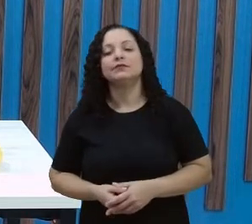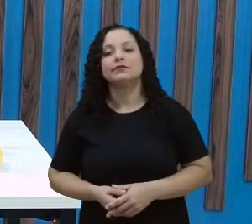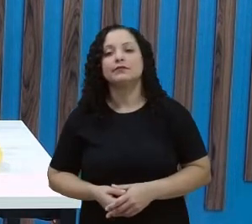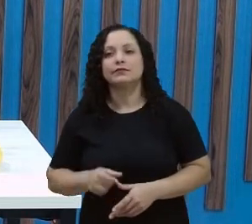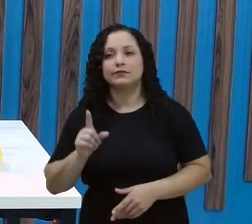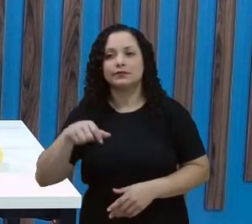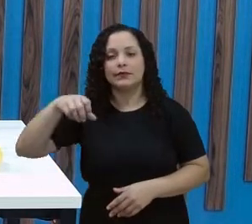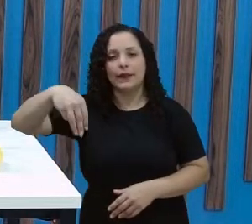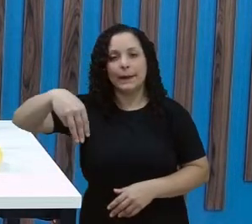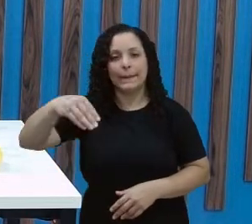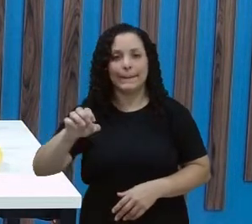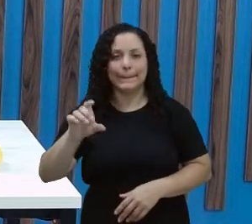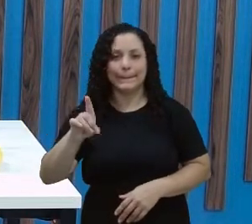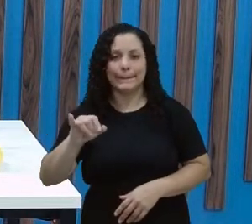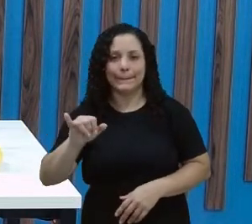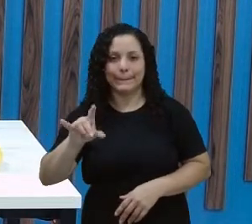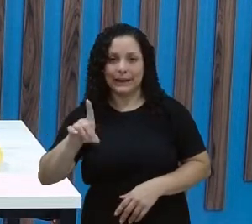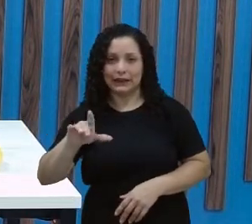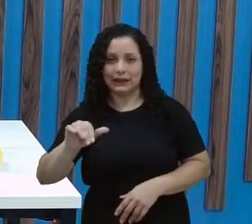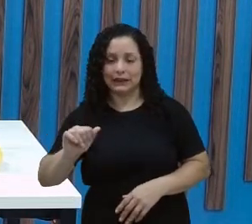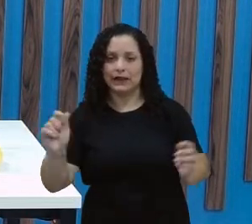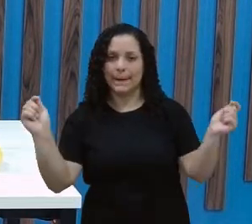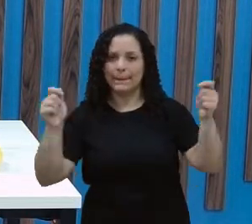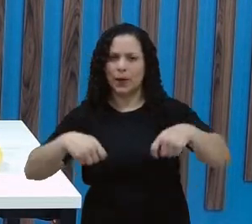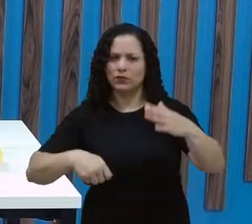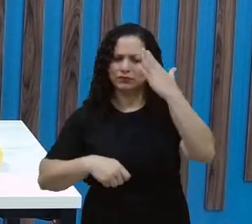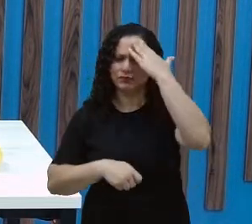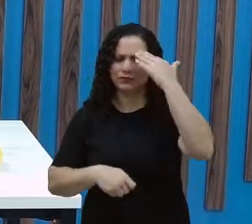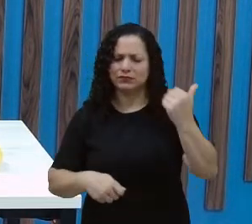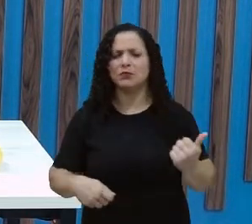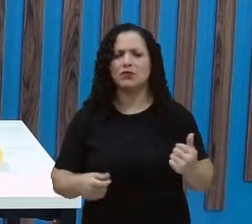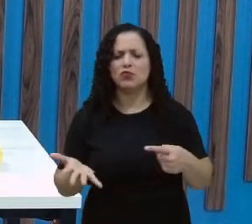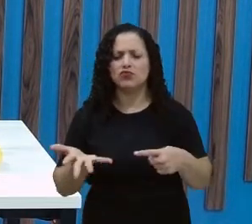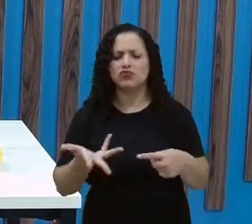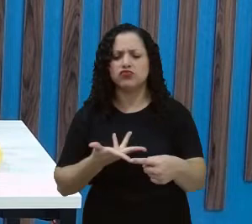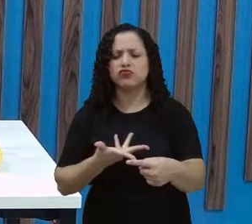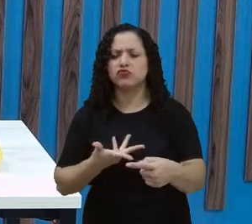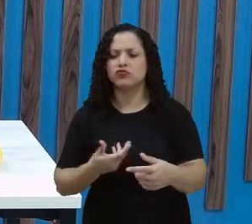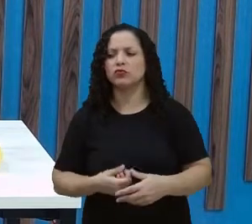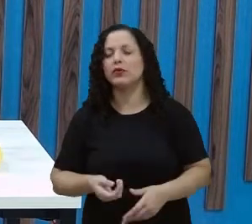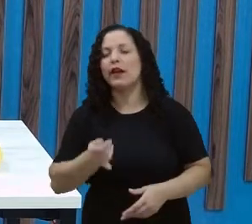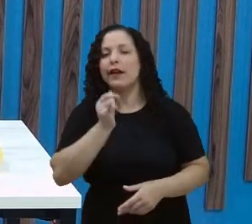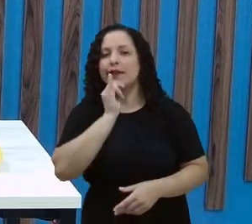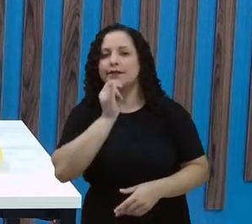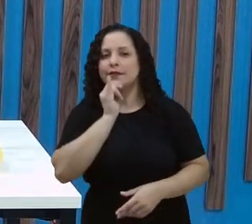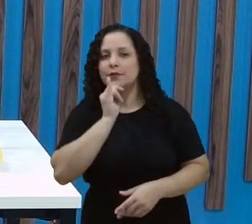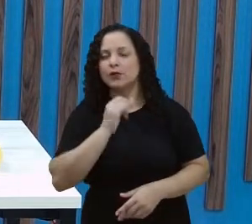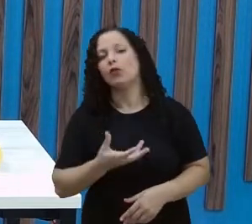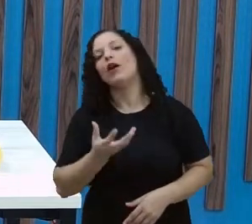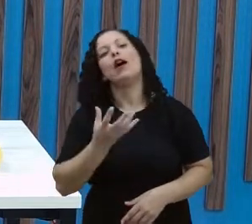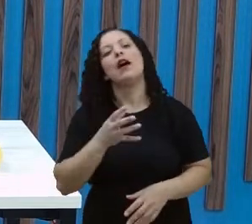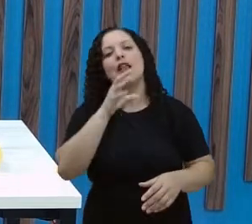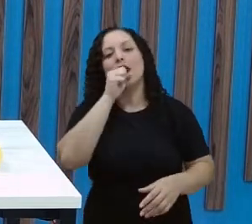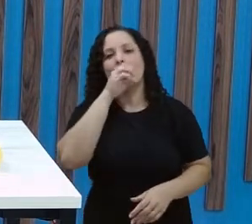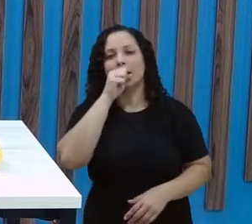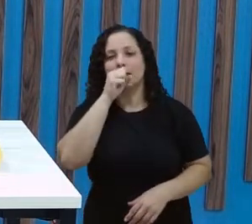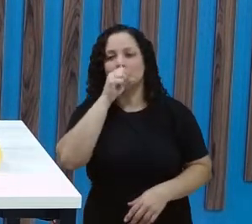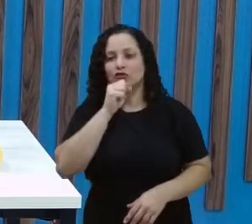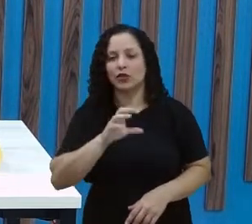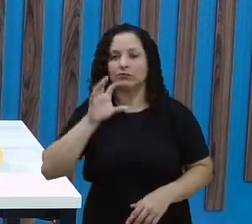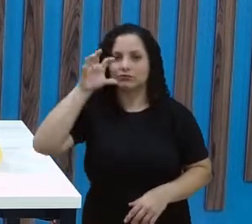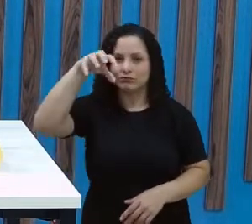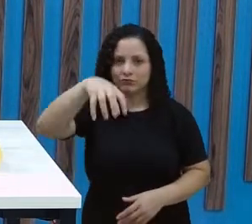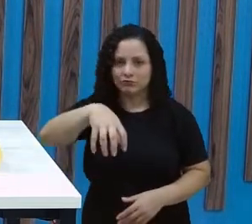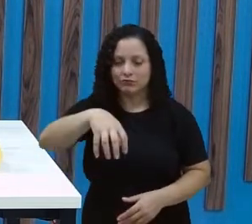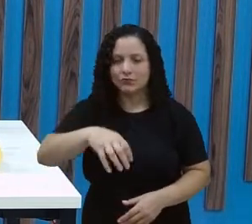representada numericamente. Como assim, professora Josiane, numericamente? Se eu colocar aqui uma laranja e colocar ela aqui dentro,